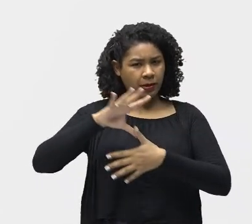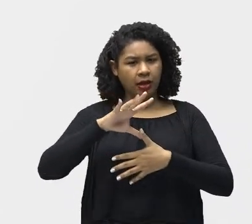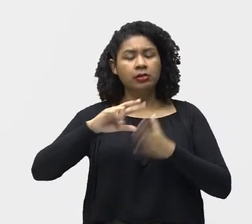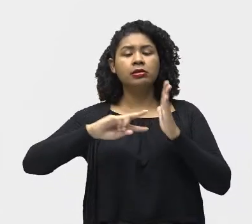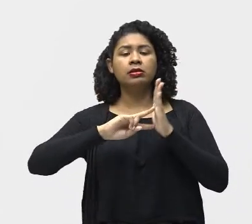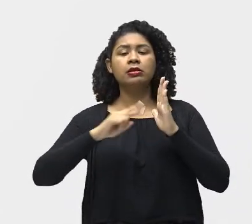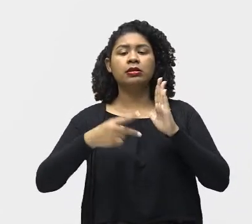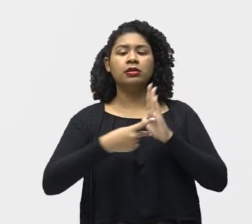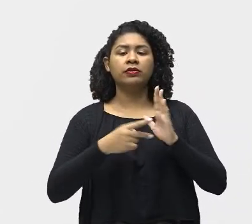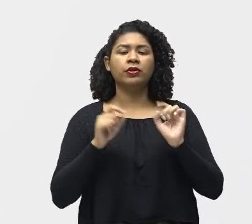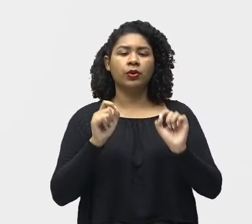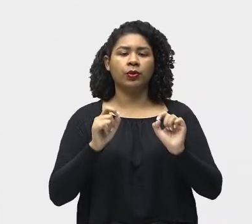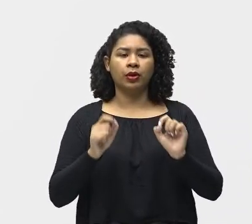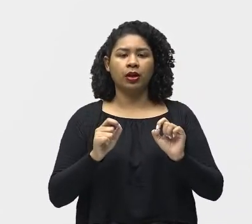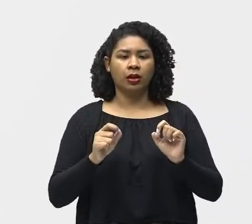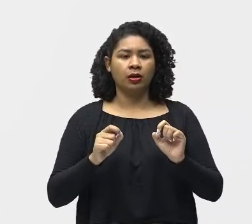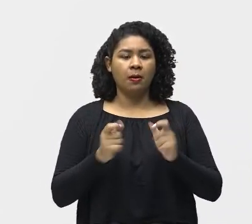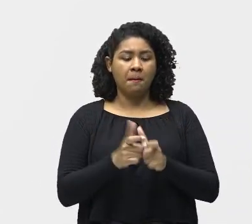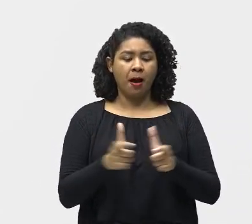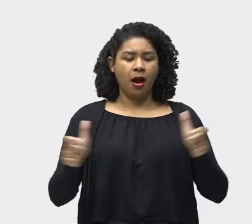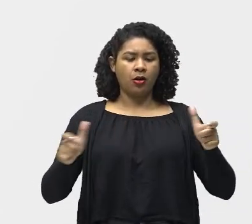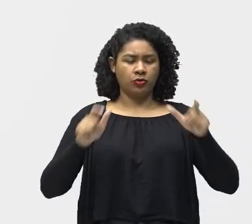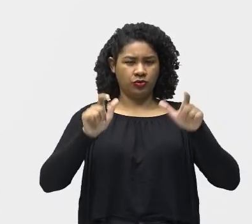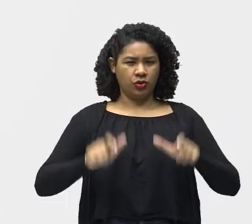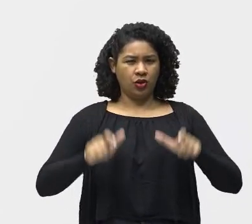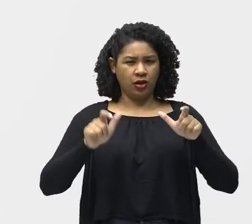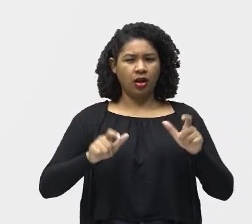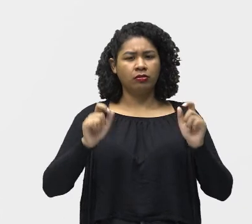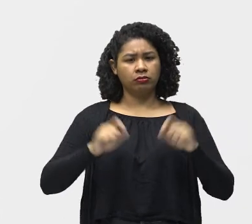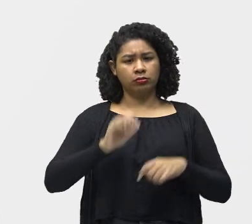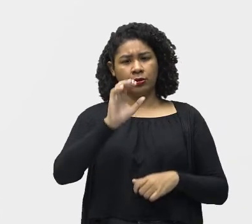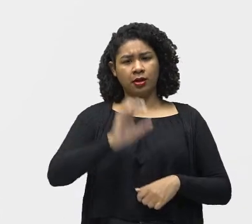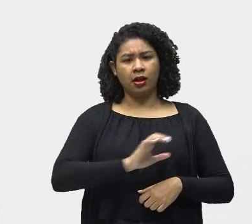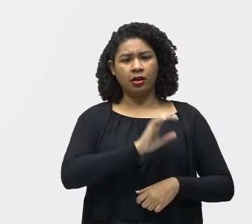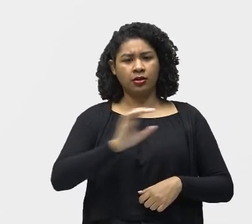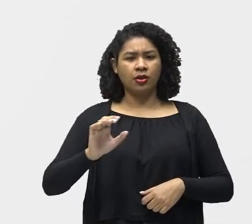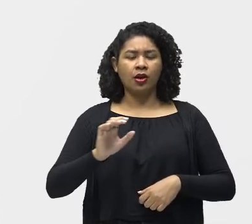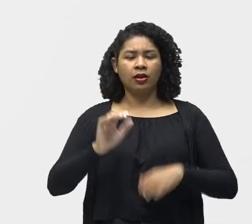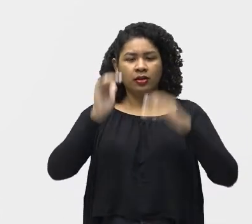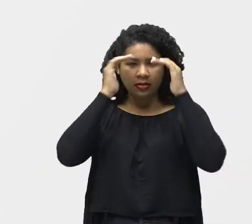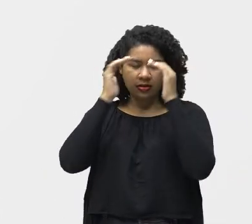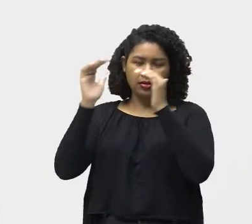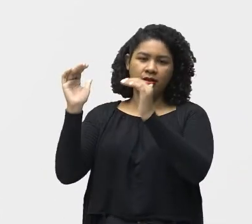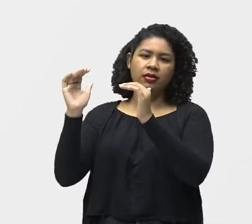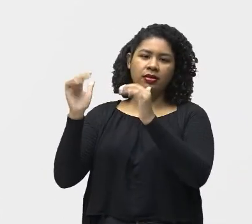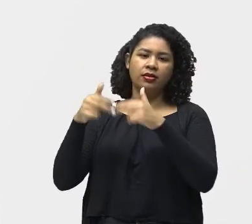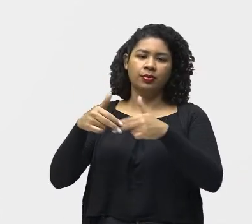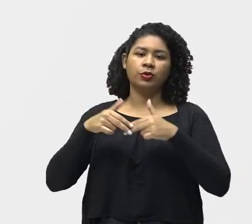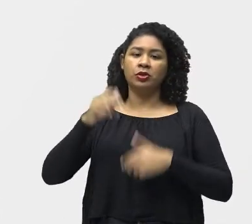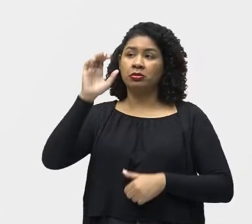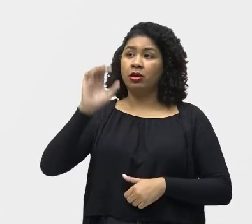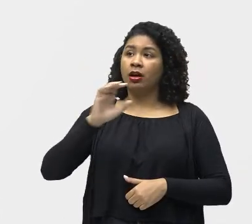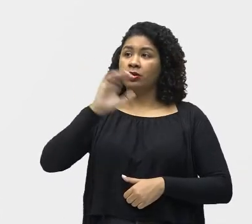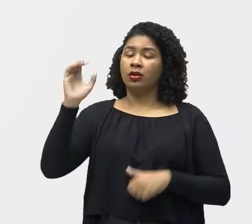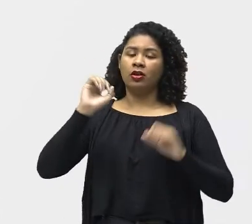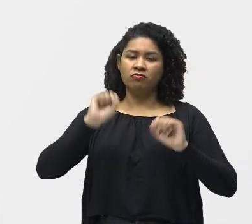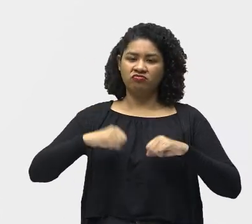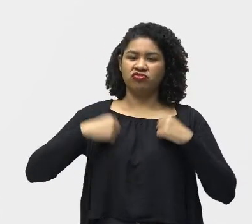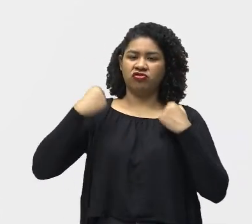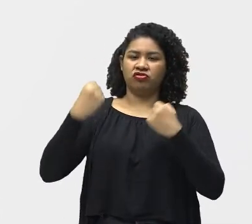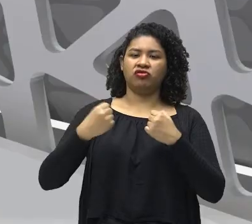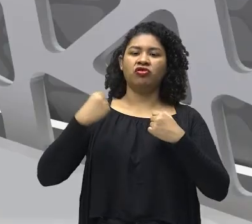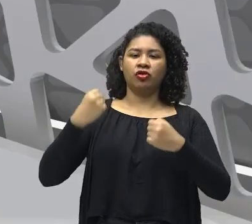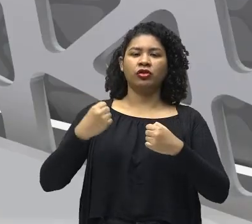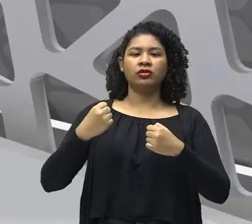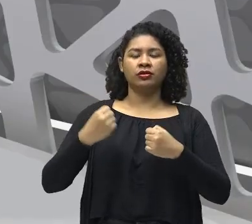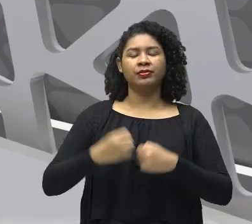Do novo continente Fosse cristianizada Dando novo Fôlego Ao catolicismo Lembremos que Com a